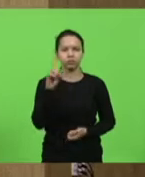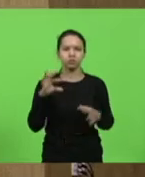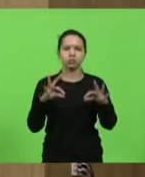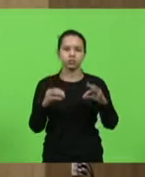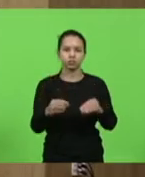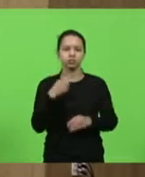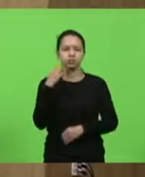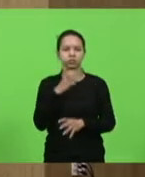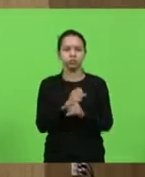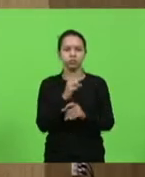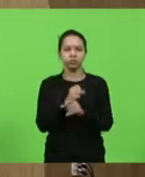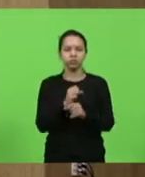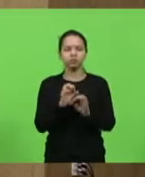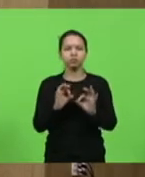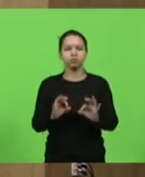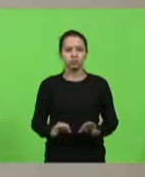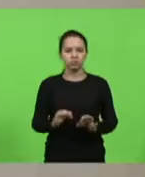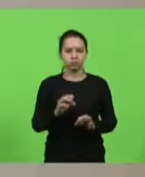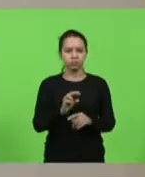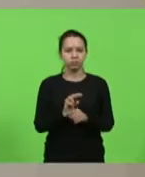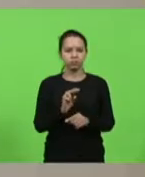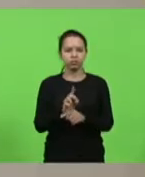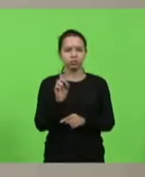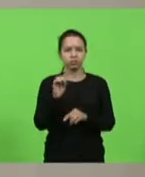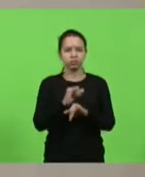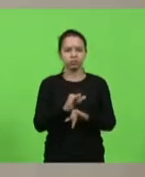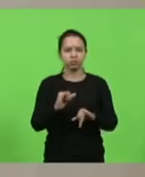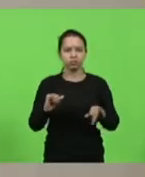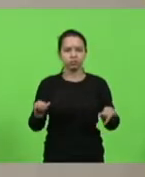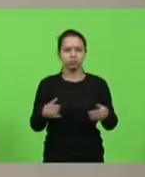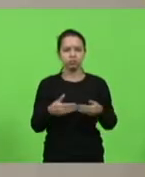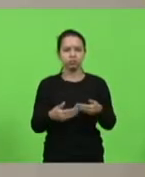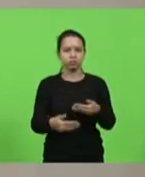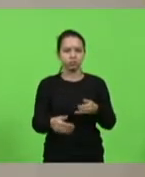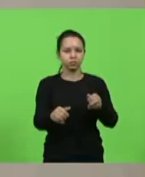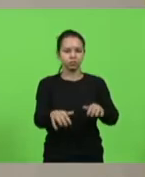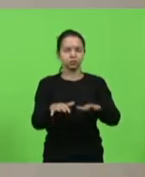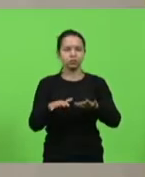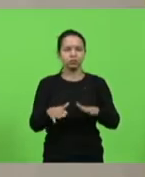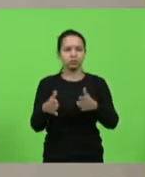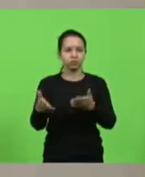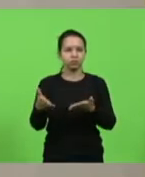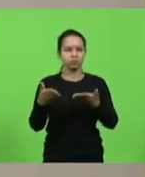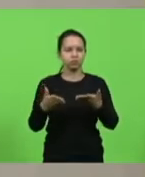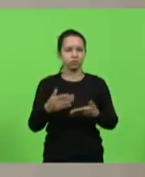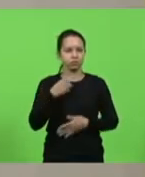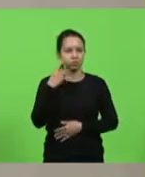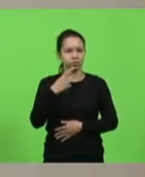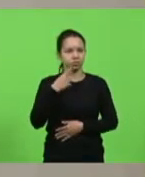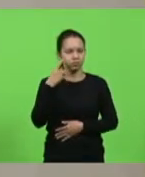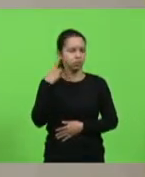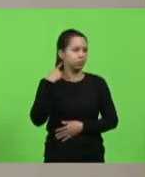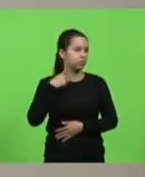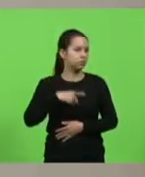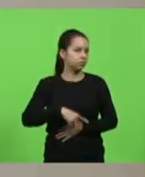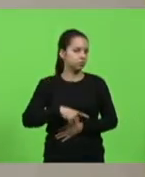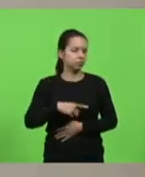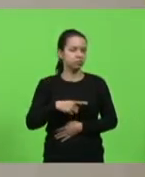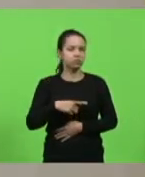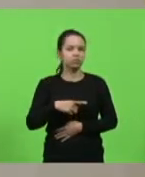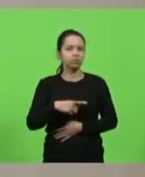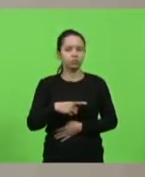e sobre a proteção de Deus, declaro aberta a presente sessão. Convido o deputado Silvio Drevec para que nos